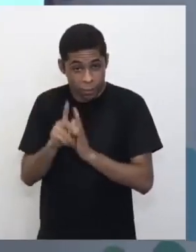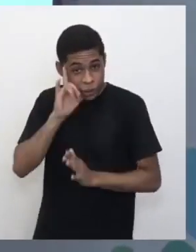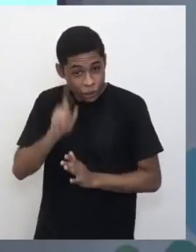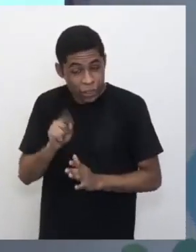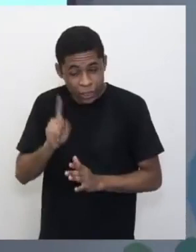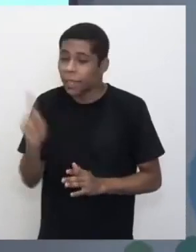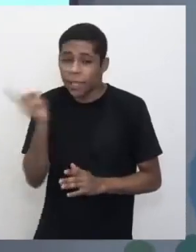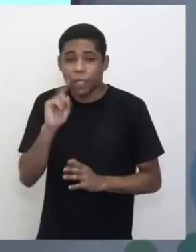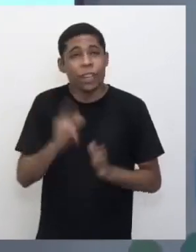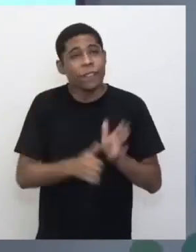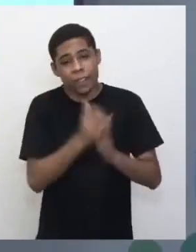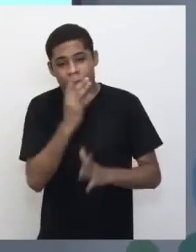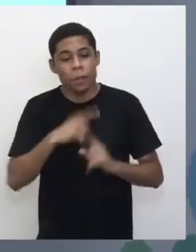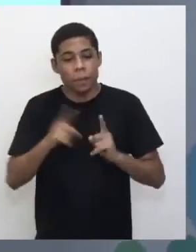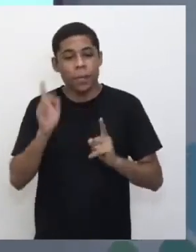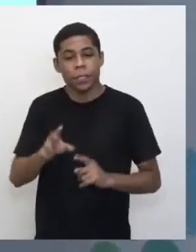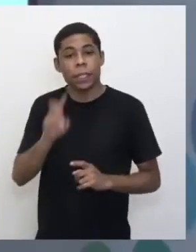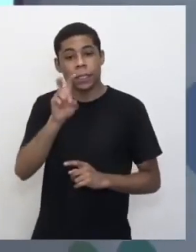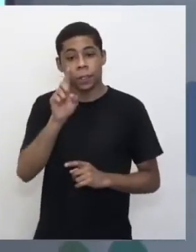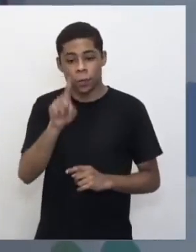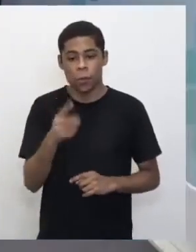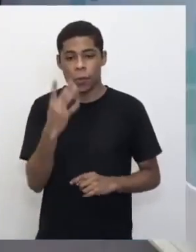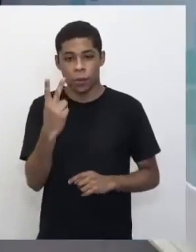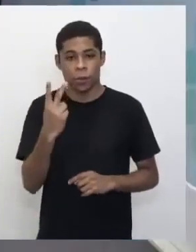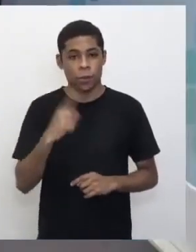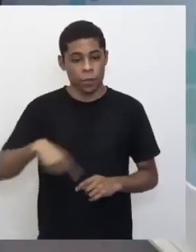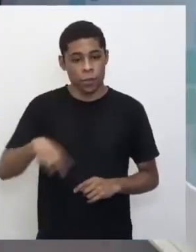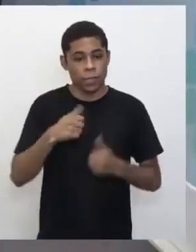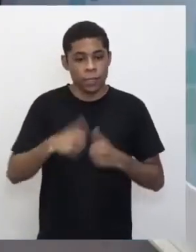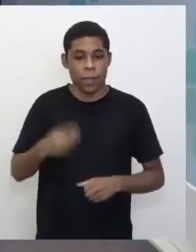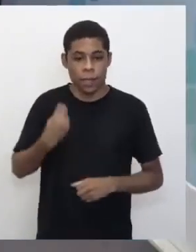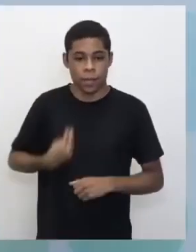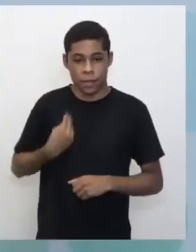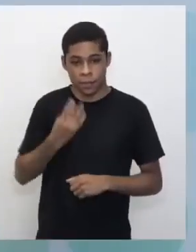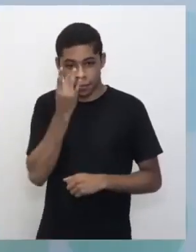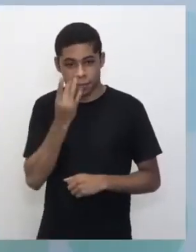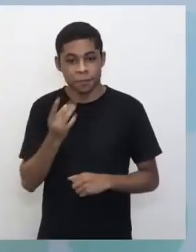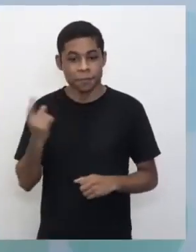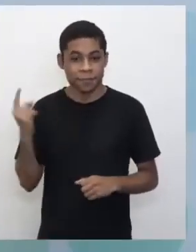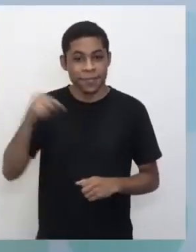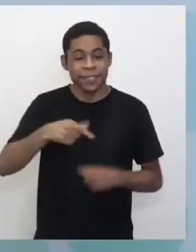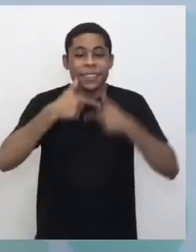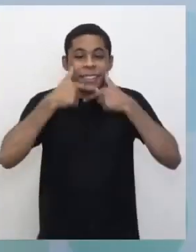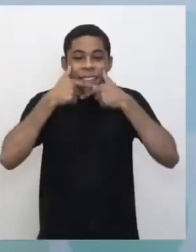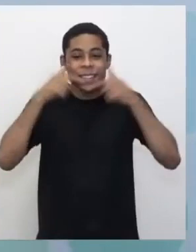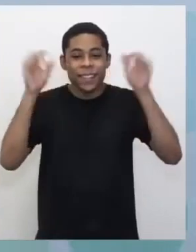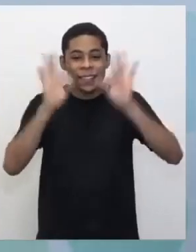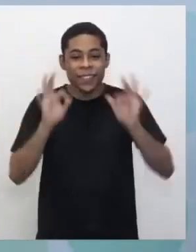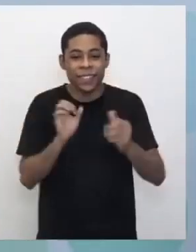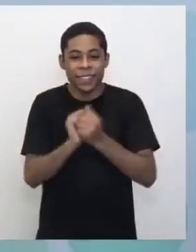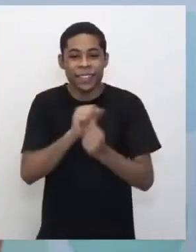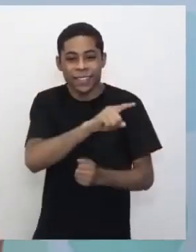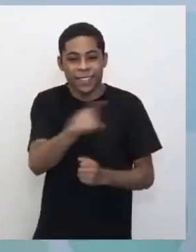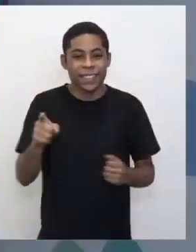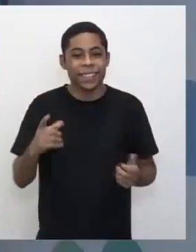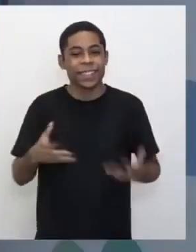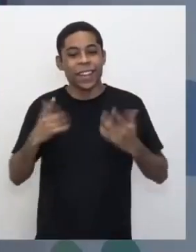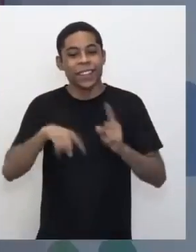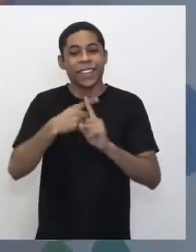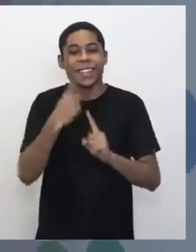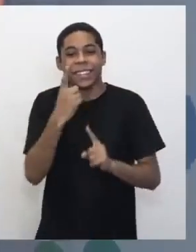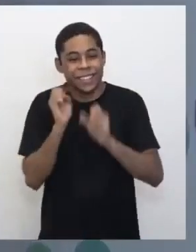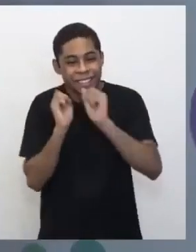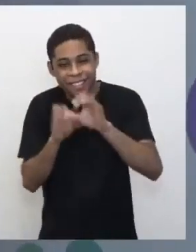assim, estamos ao vivo aqui, ó, 5h42. 5h42, 17h42, estamos aqui, sorrindo, felizes com vocês, com mais esse tutorial, ok?